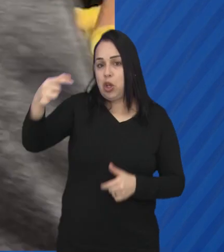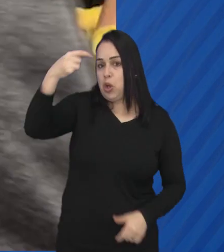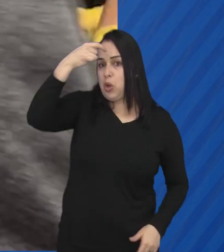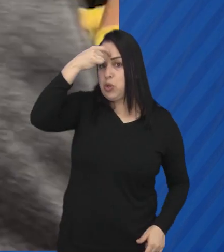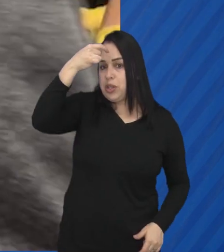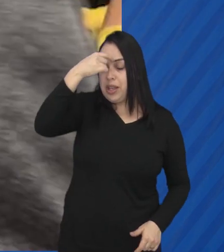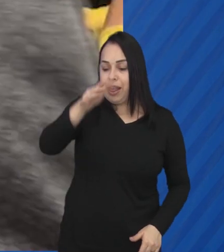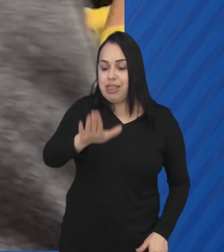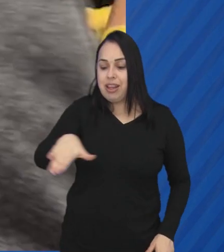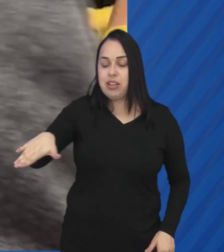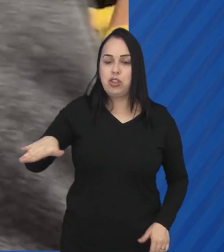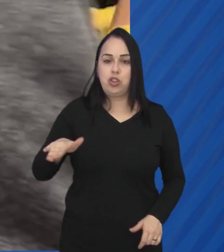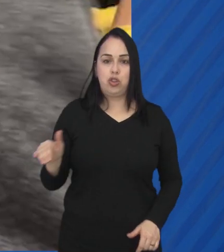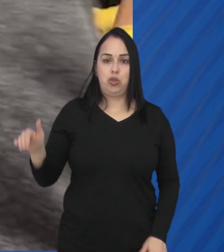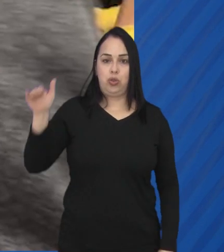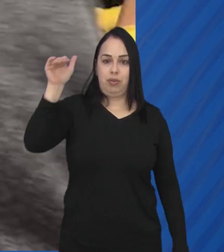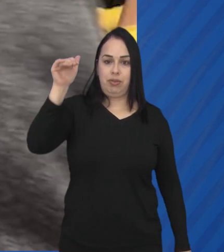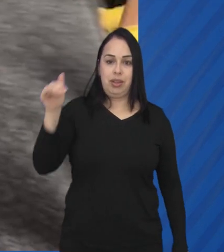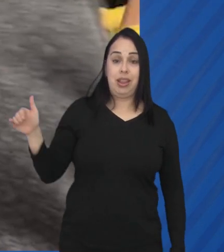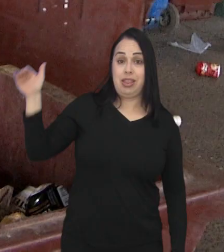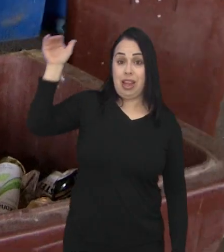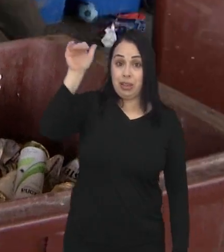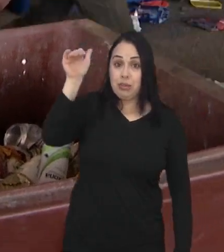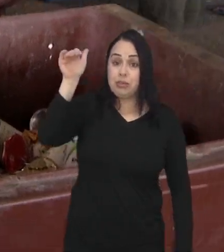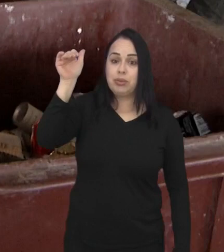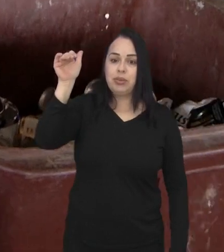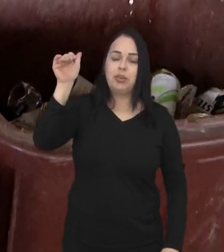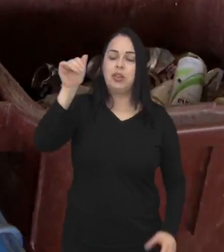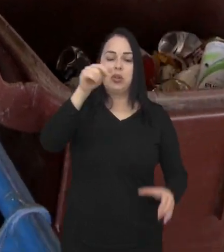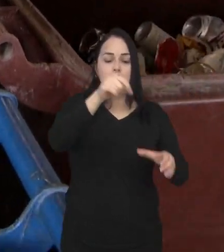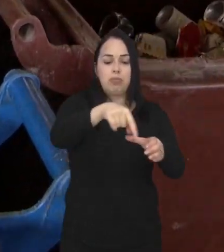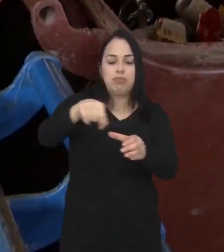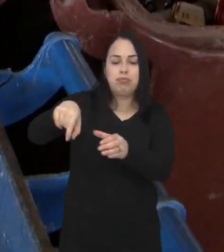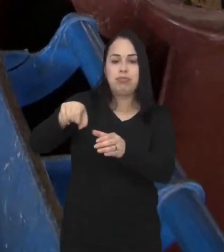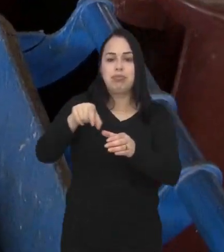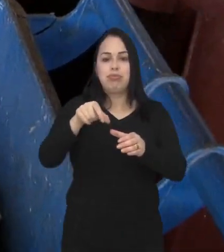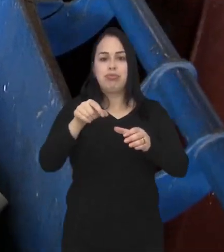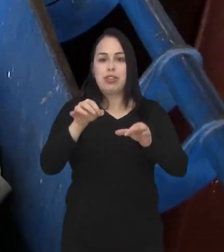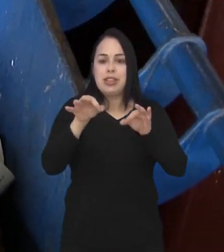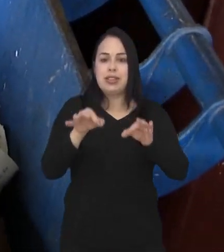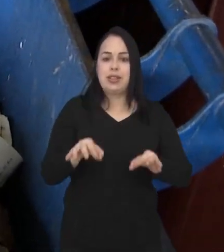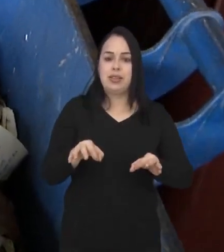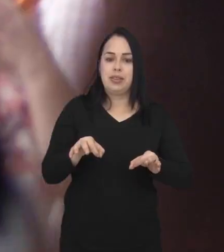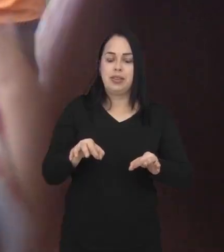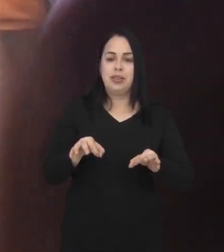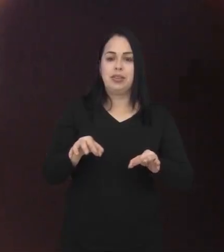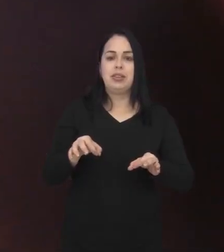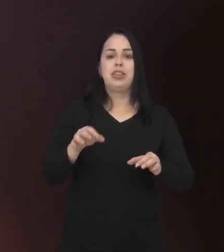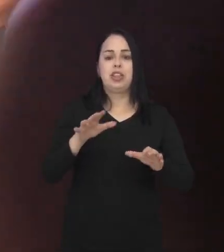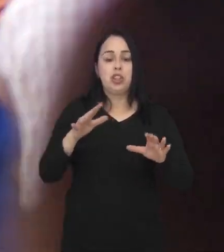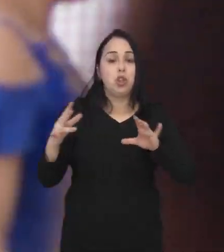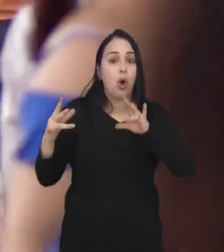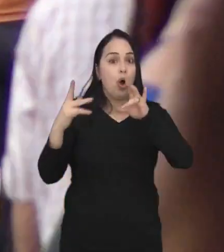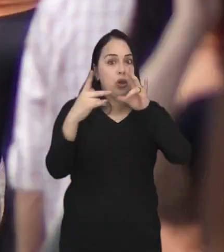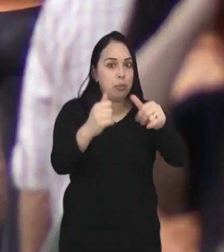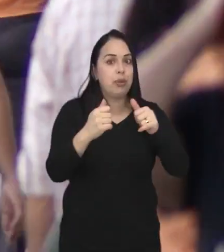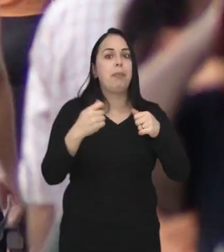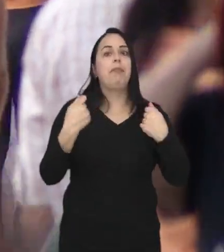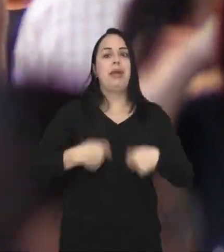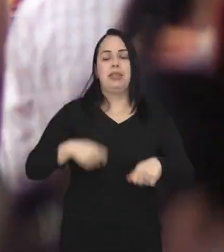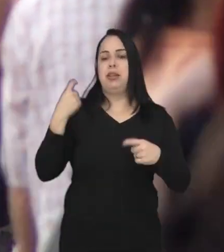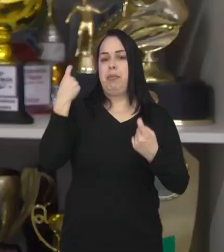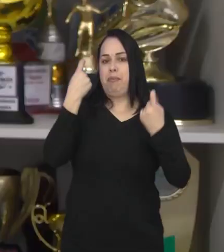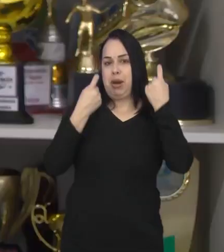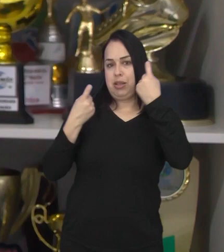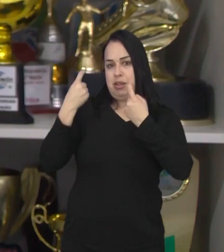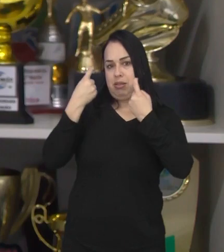conscientização de crianças, jovens e adultos, assuntos como descarte correto e reciclagem, sejam preocupações de toda